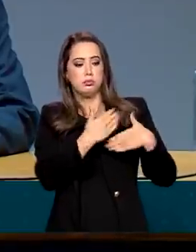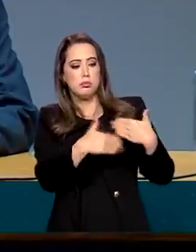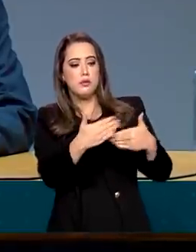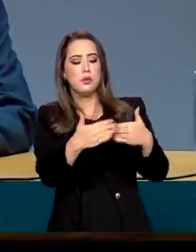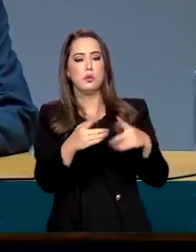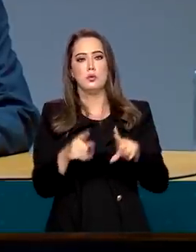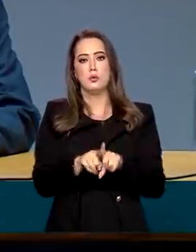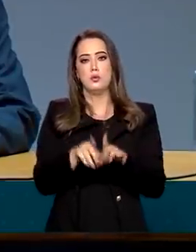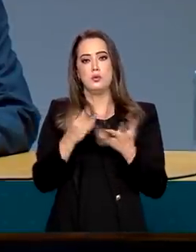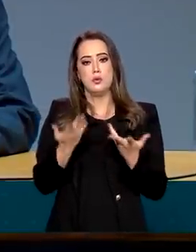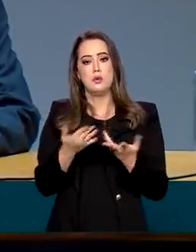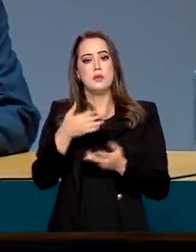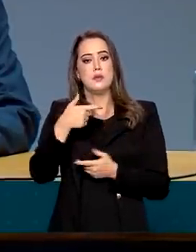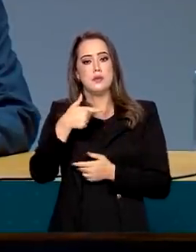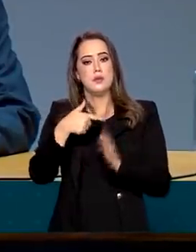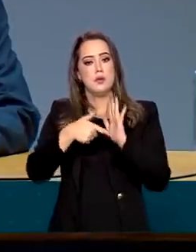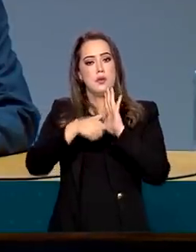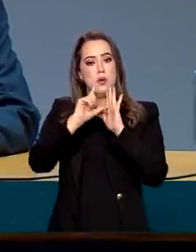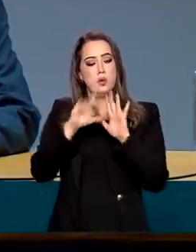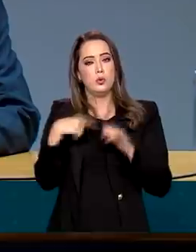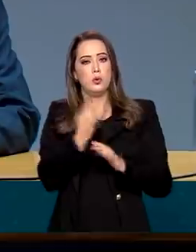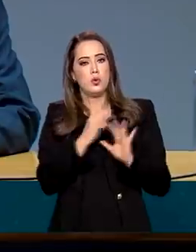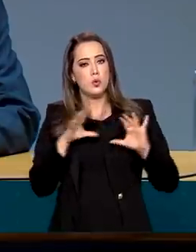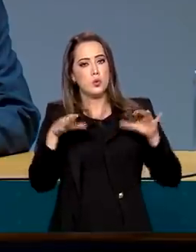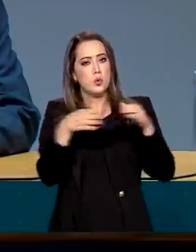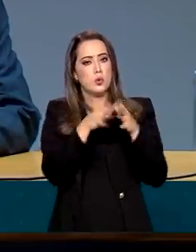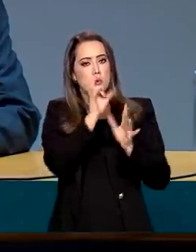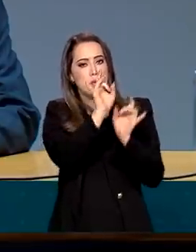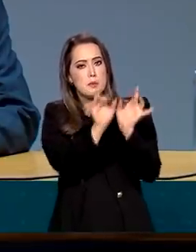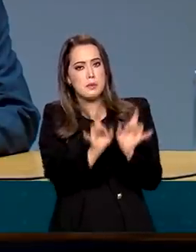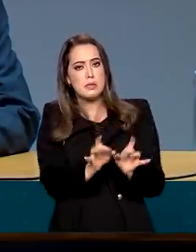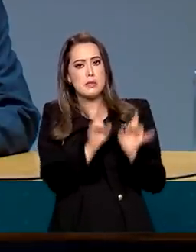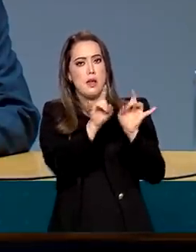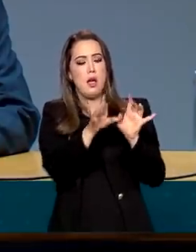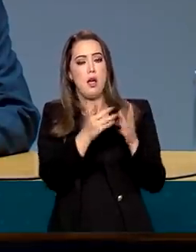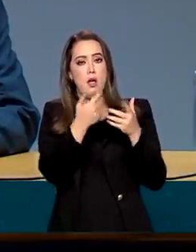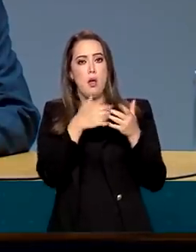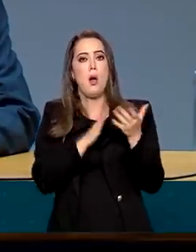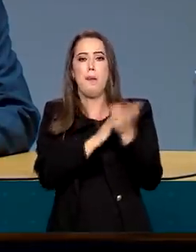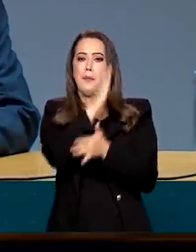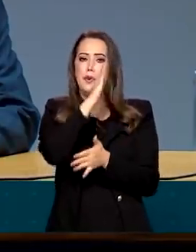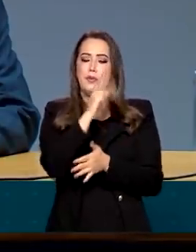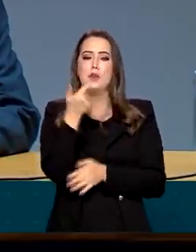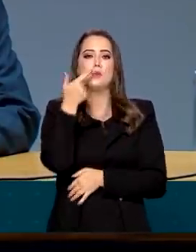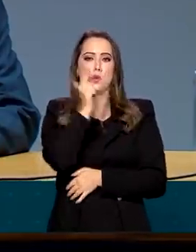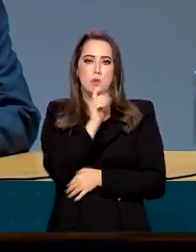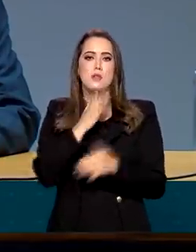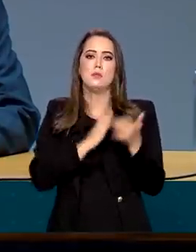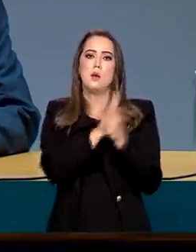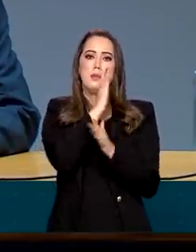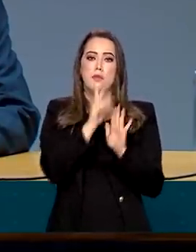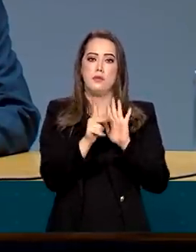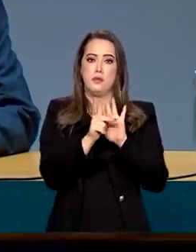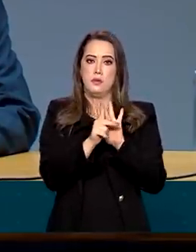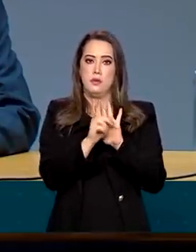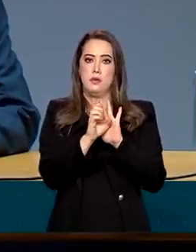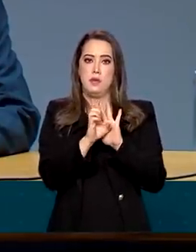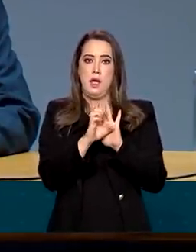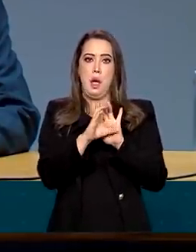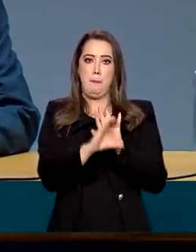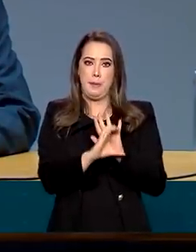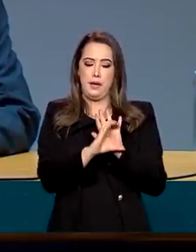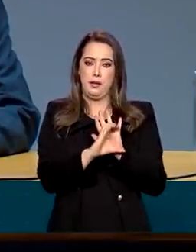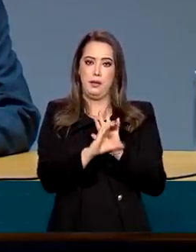exemplo, nós assistimos na Comissão Especial a aprovação com uma larga margem de voz da PEC dos Precatórios.